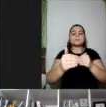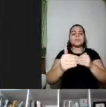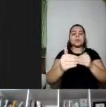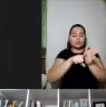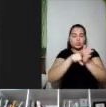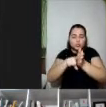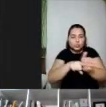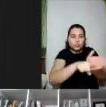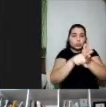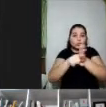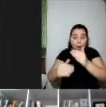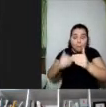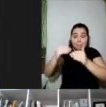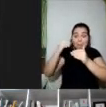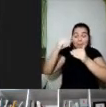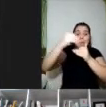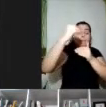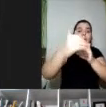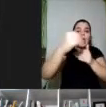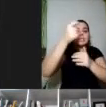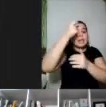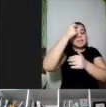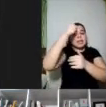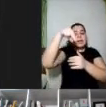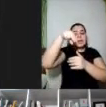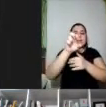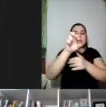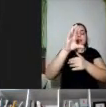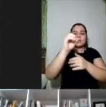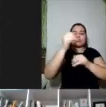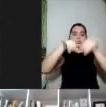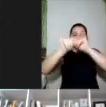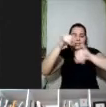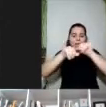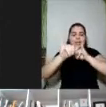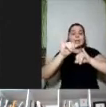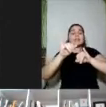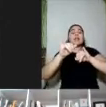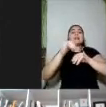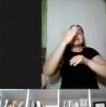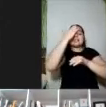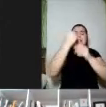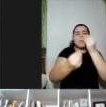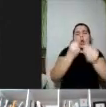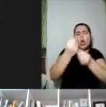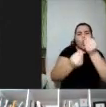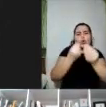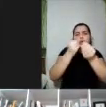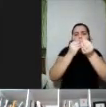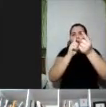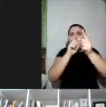capacidade da gente conseguir mapear melhor o funcionamento cerebral a atividade cerebral e